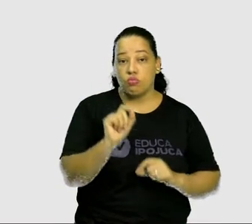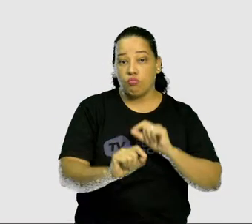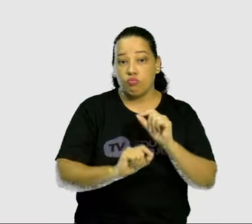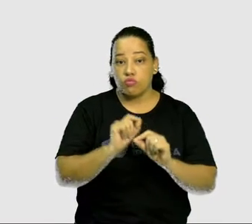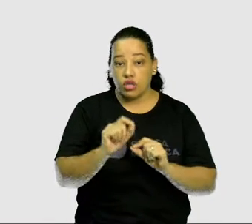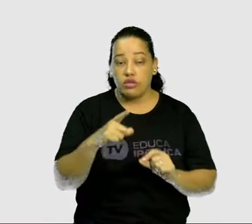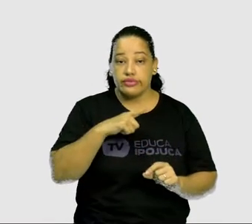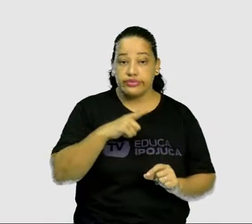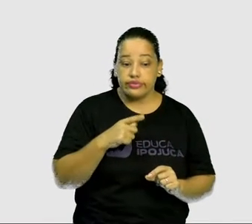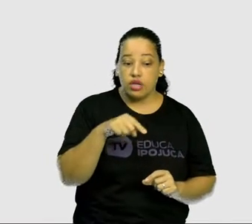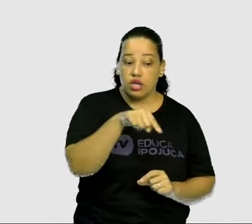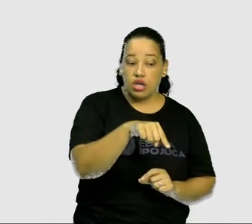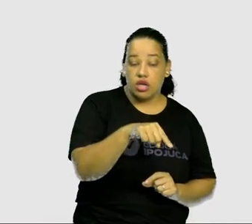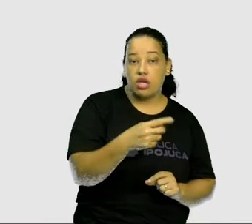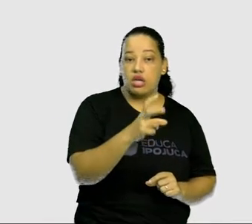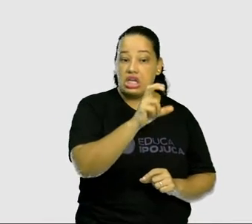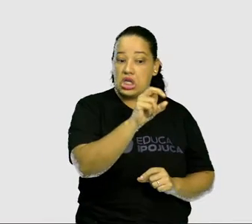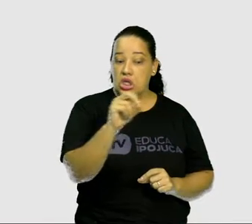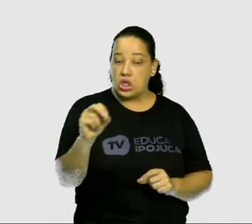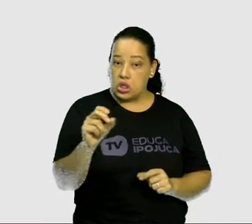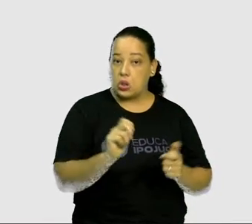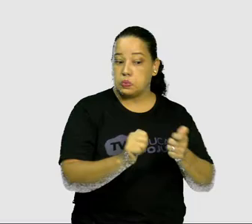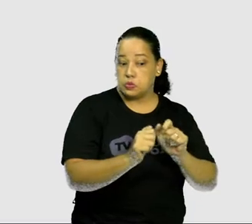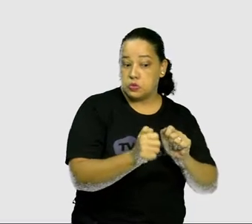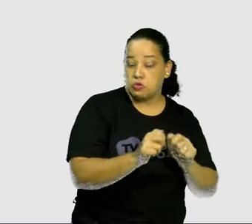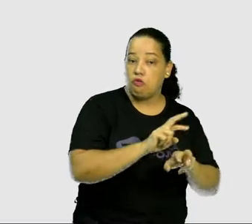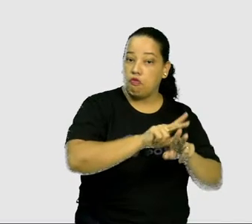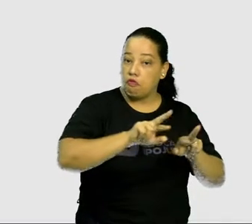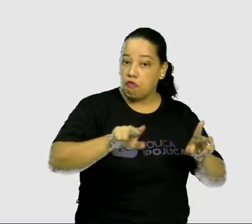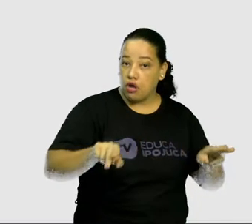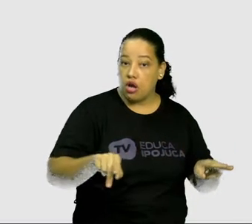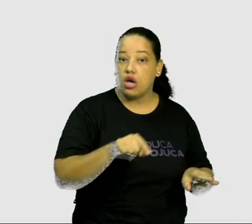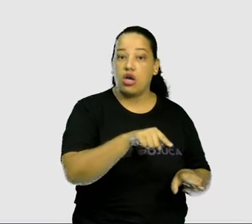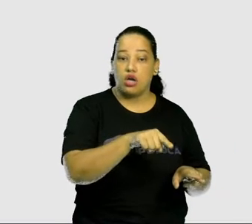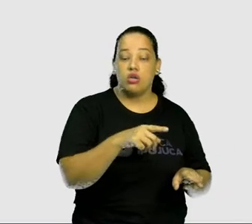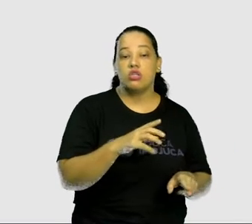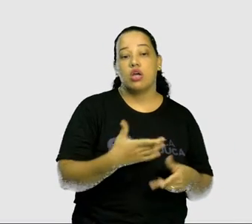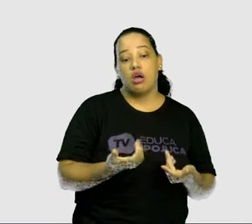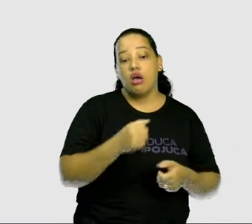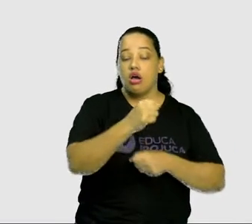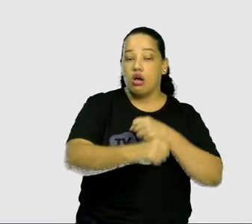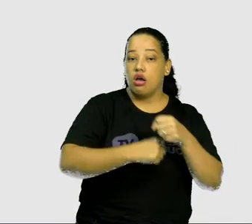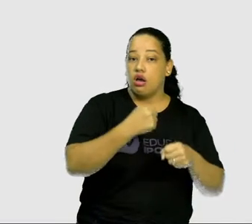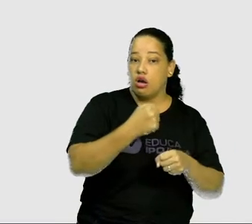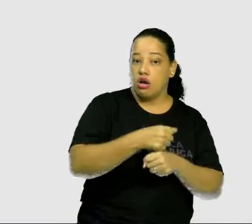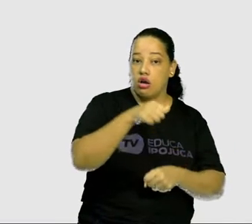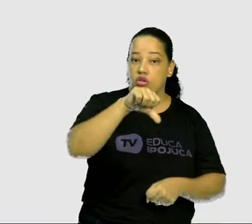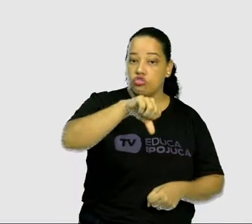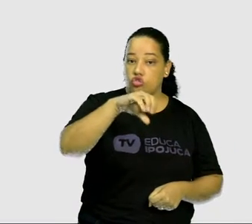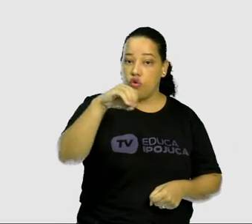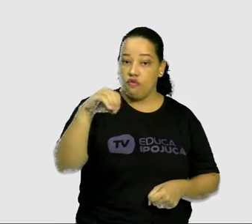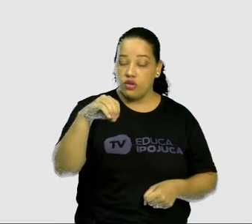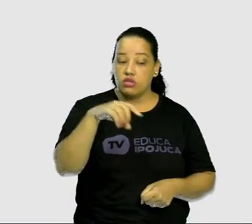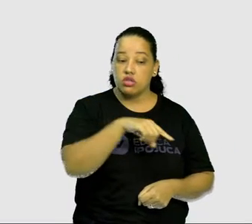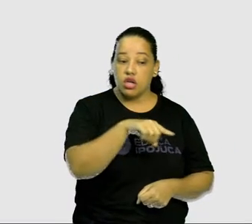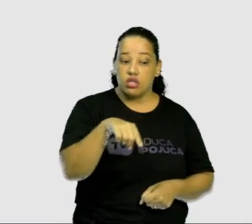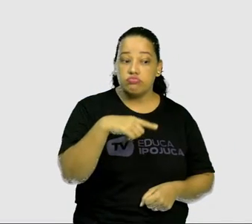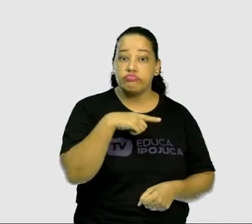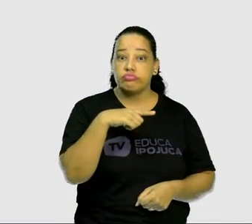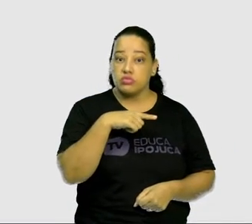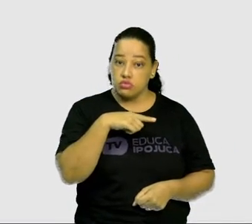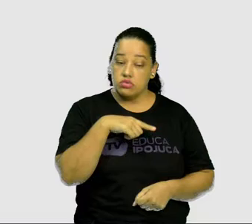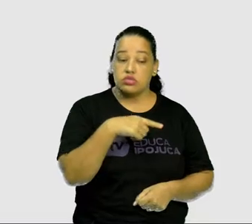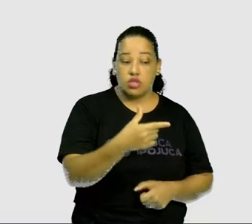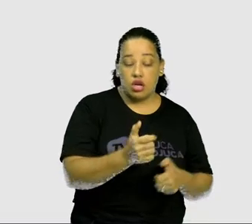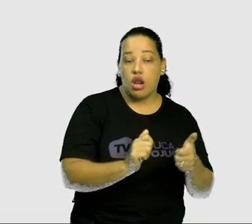específico, com 500 games disponíveis, né? E lá, nos anos 90, nós temos o período em que o videogame